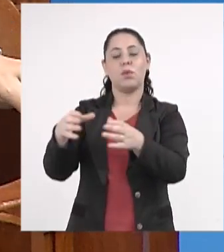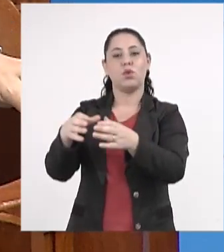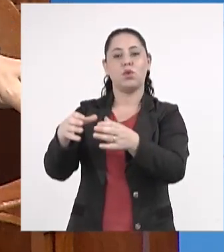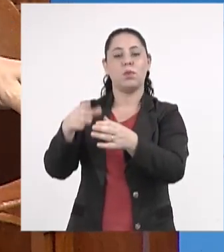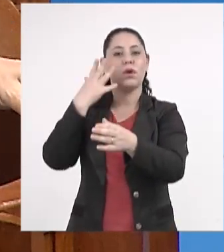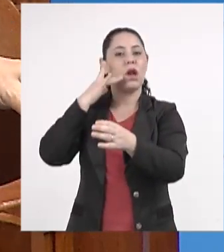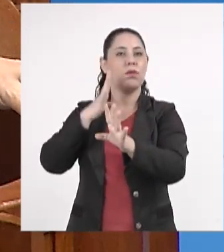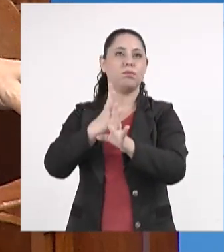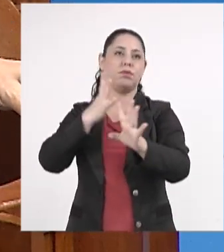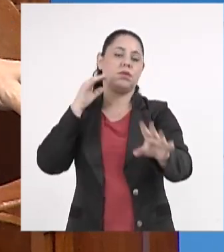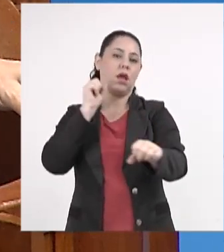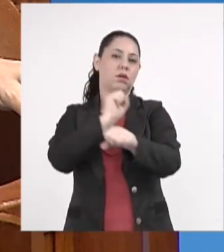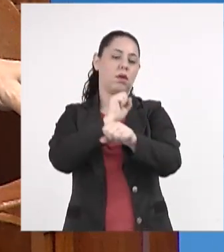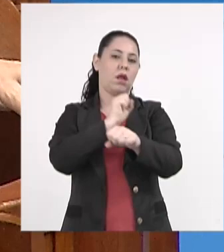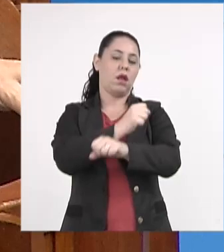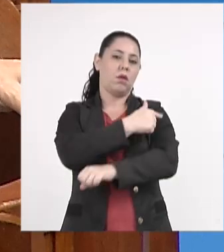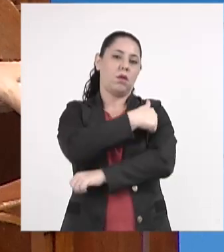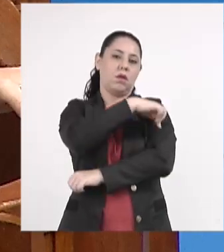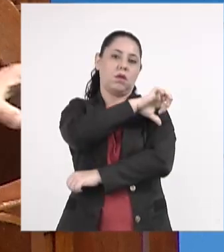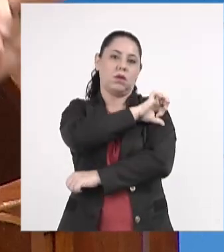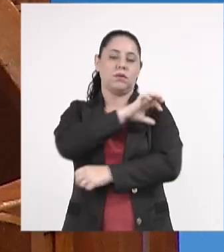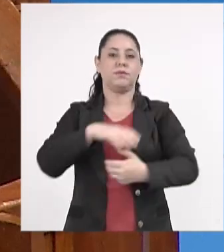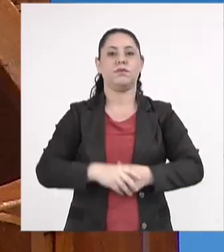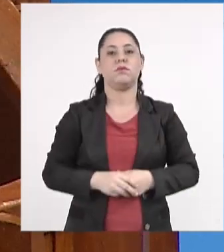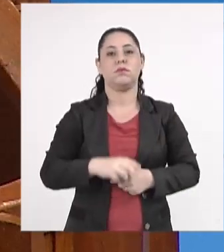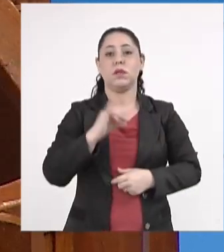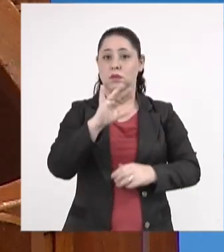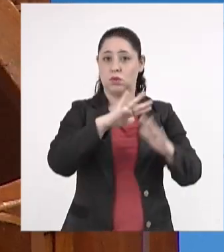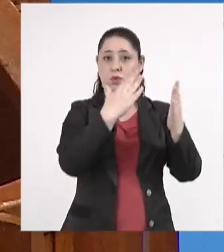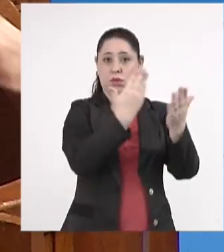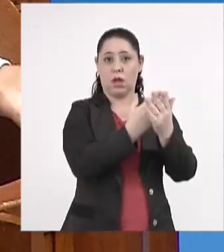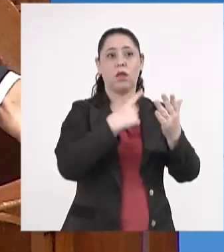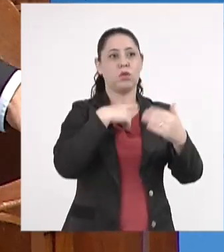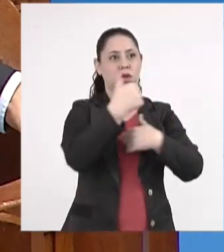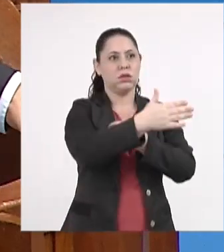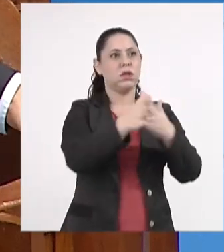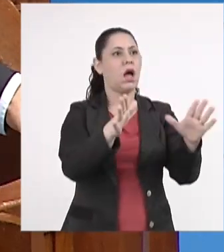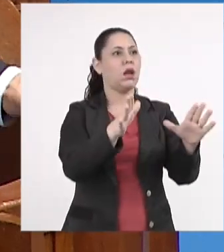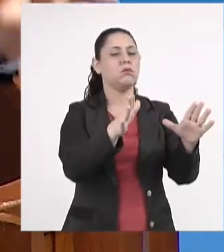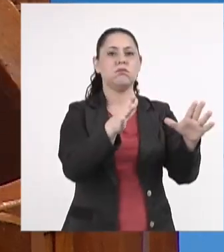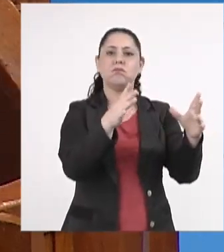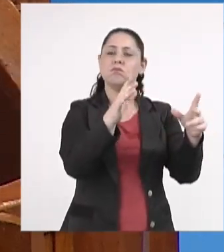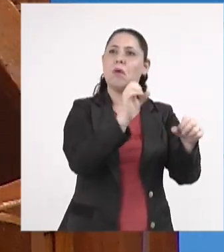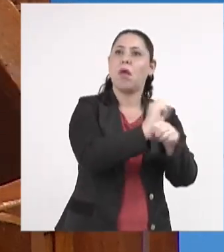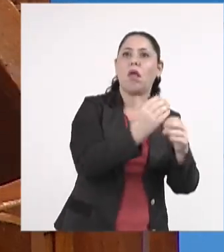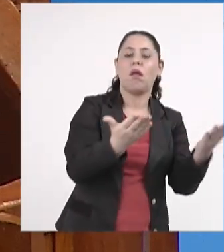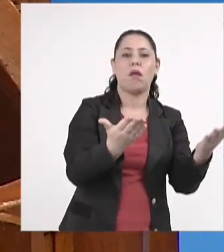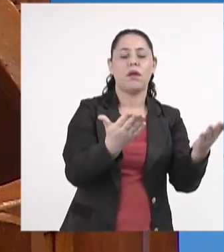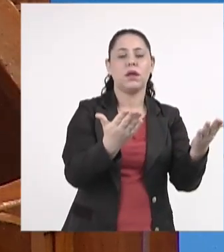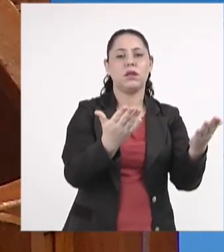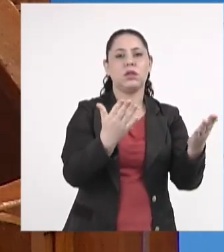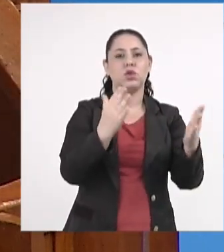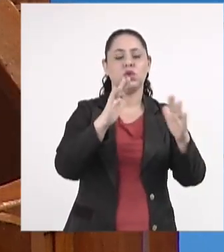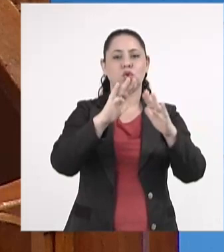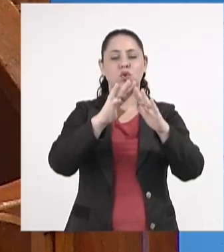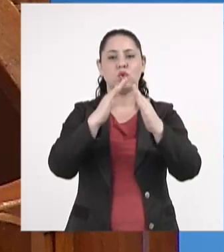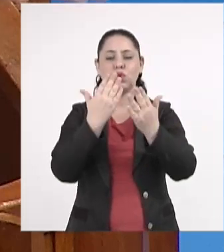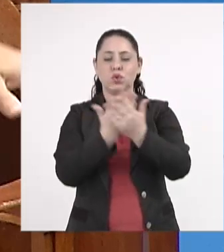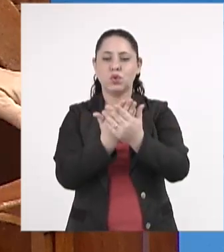crianças no ensino fundamental. Se o Estado tem sala ociosa, se o Estado tem